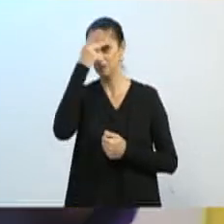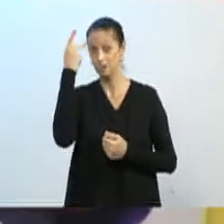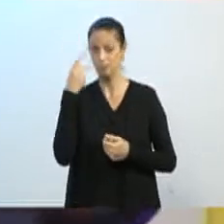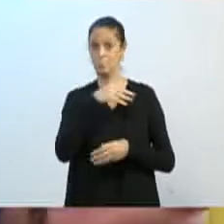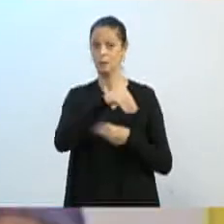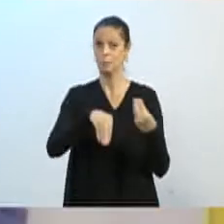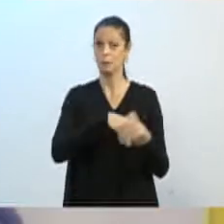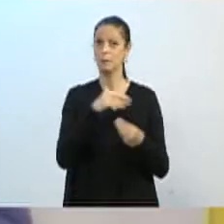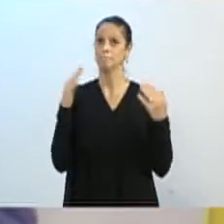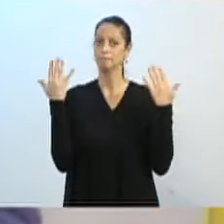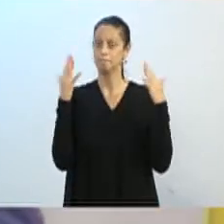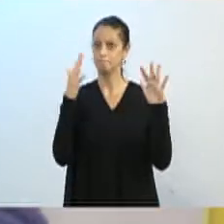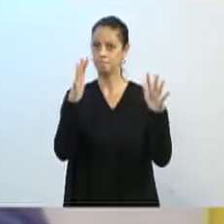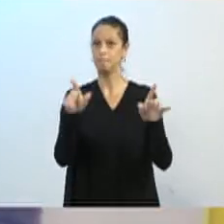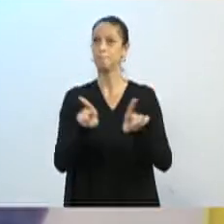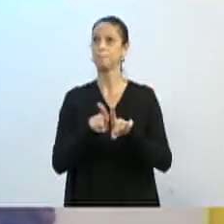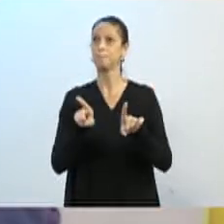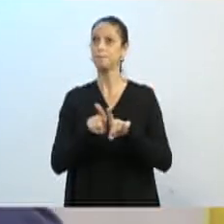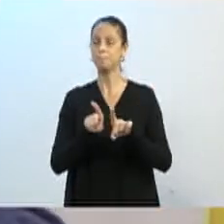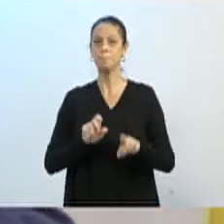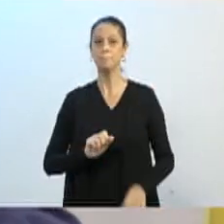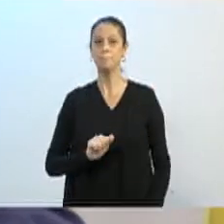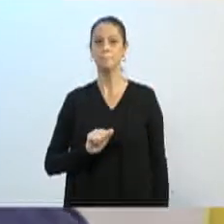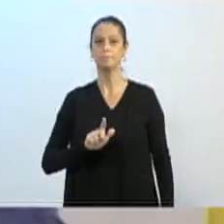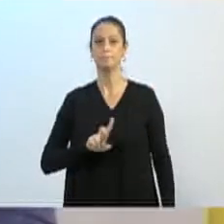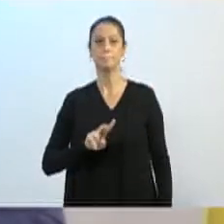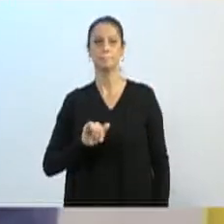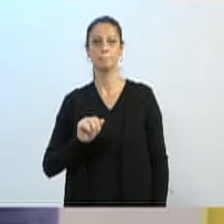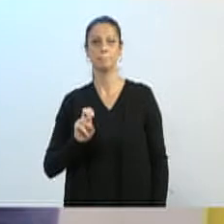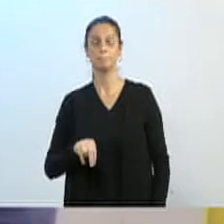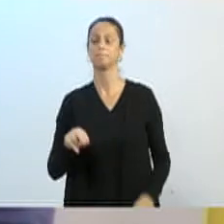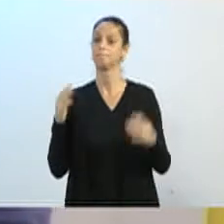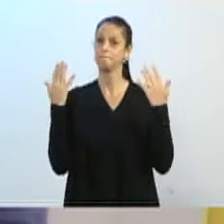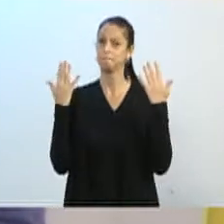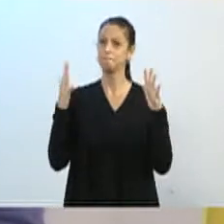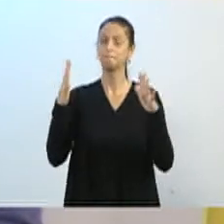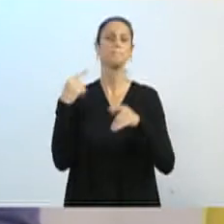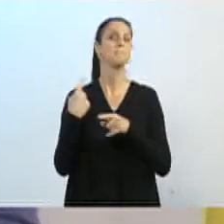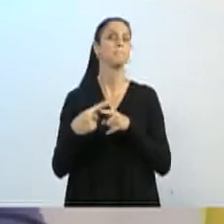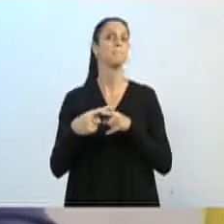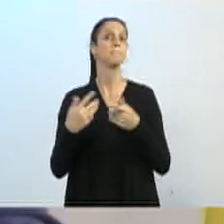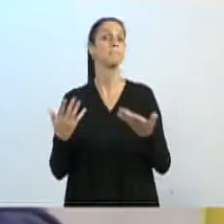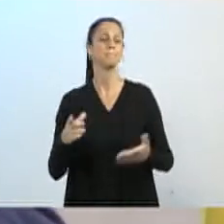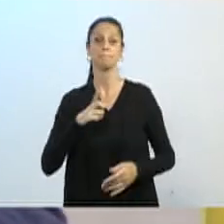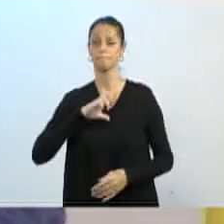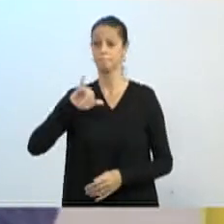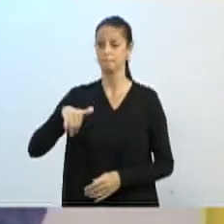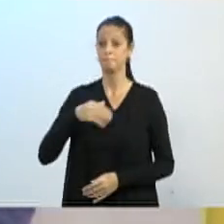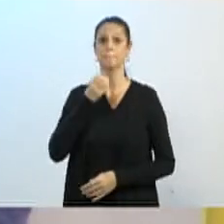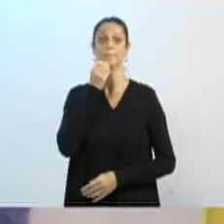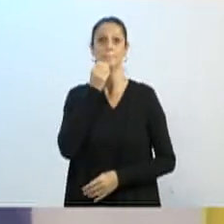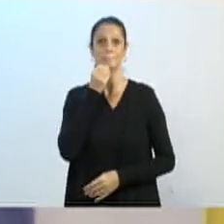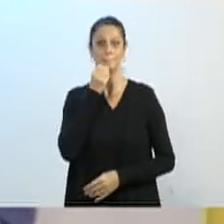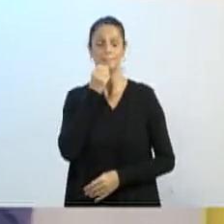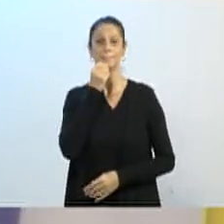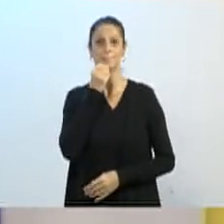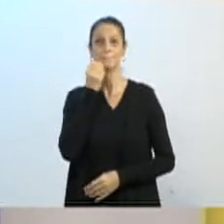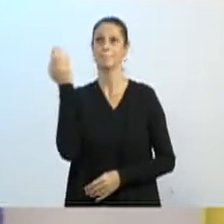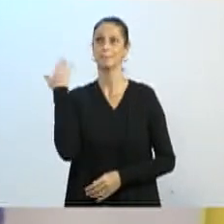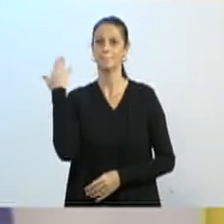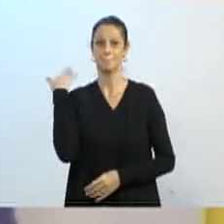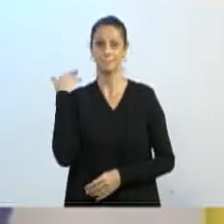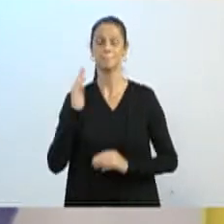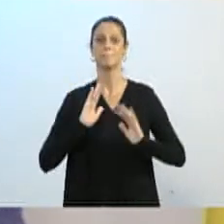parabenizar, nesse momento, a Alvin Fritzke. Parabenizo porque eu tive a oportunidade de fazer Alberto Cate,